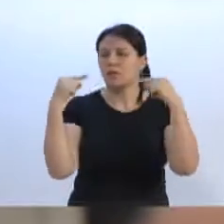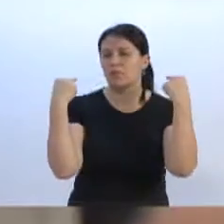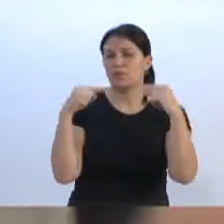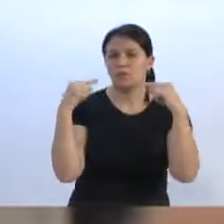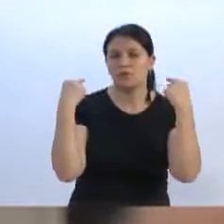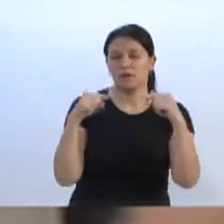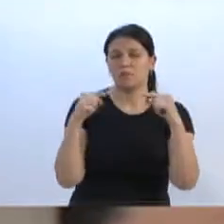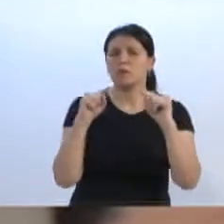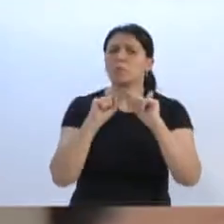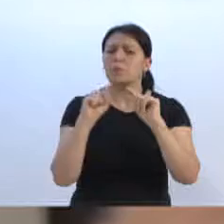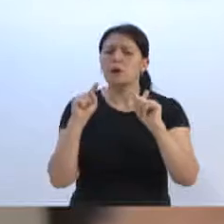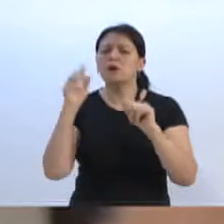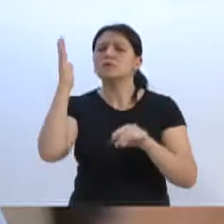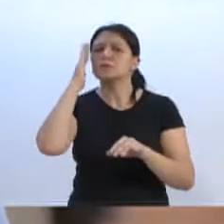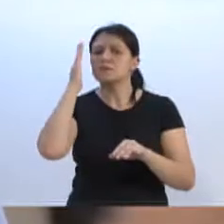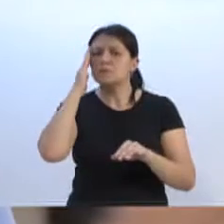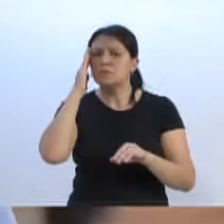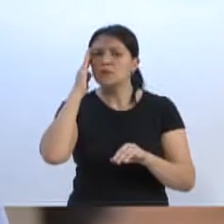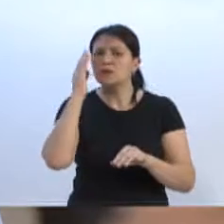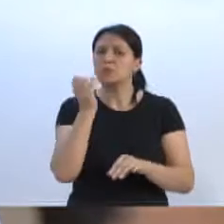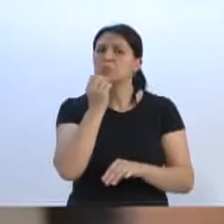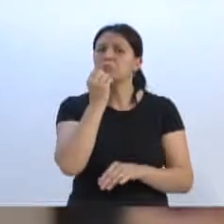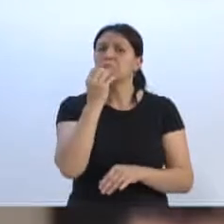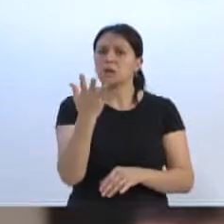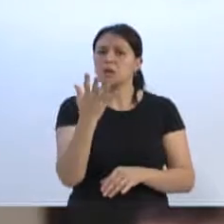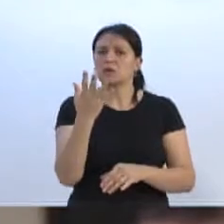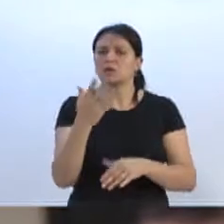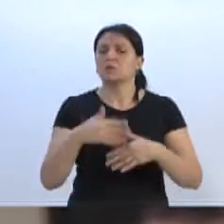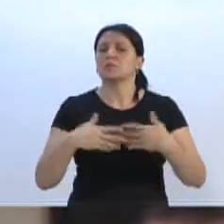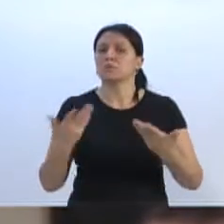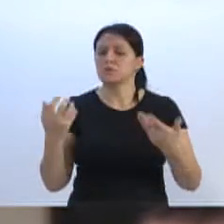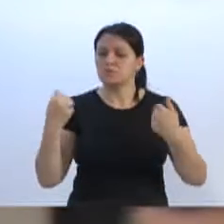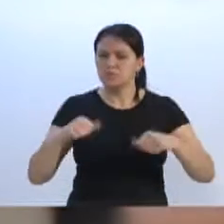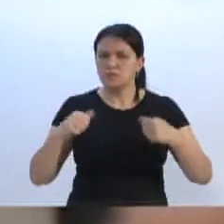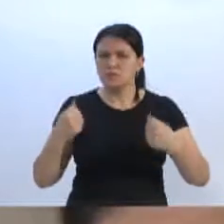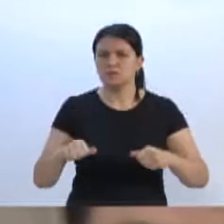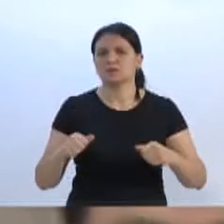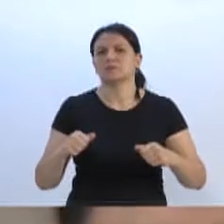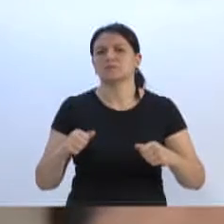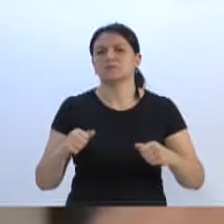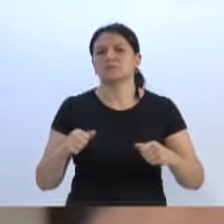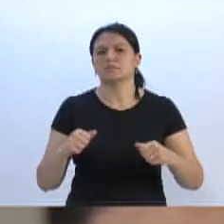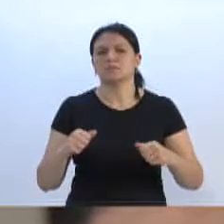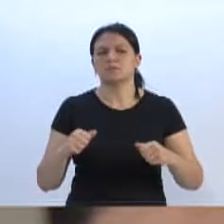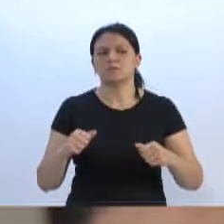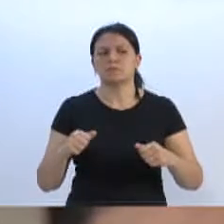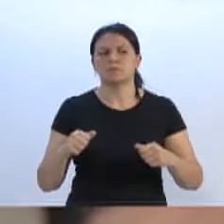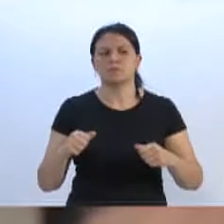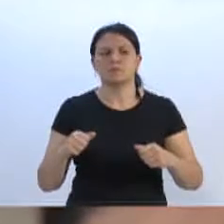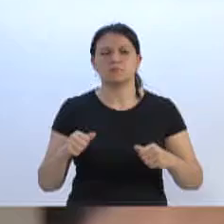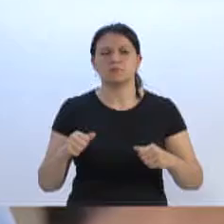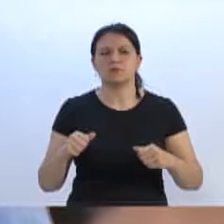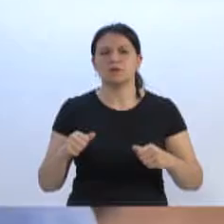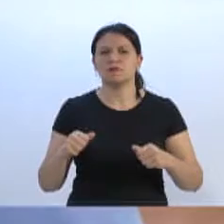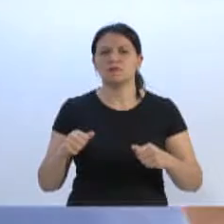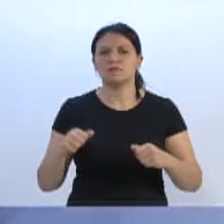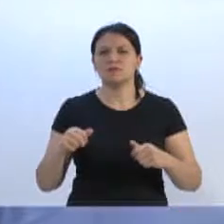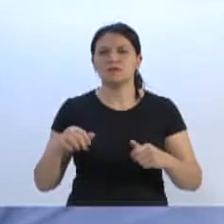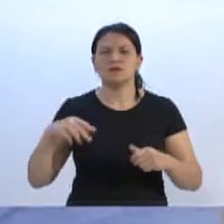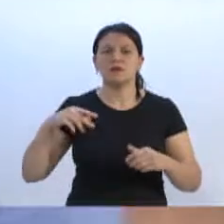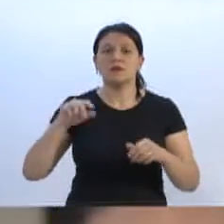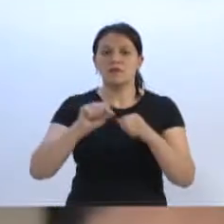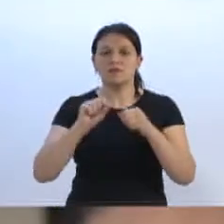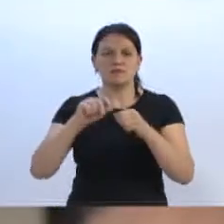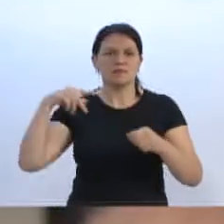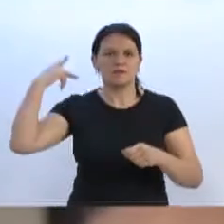de forma agressiva, mas também saber reconhecer quando se faz necessário. Isso é o contraponto, enfim, é a forma de se fazer política. Parabéns à vossa